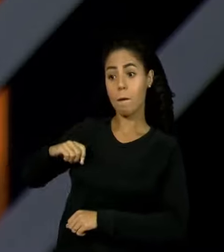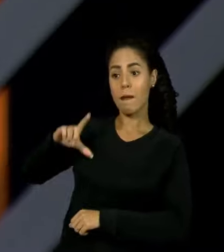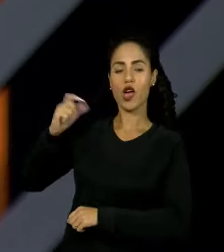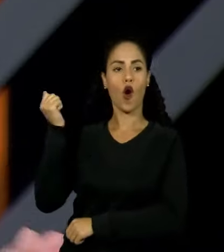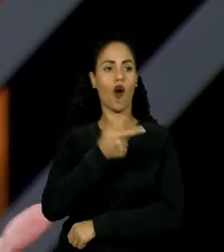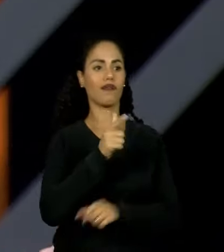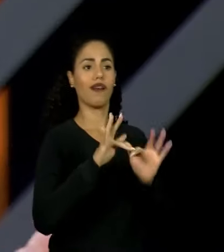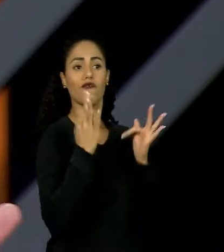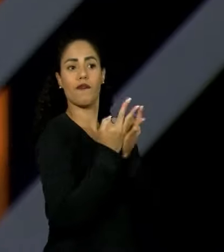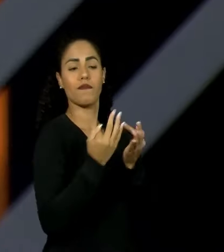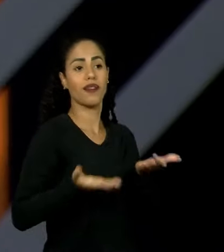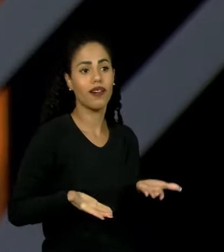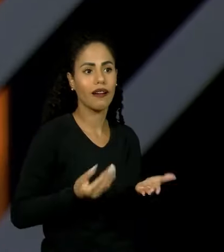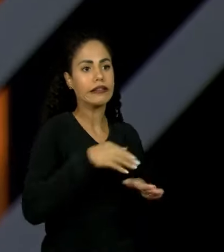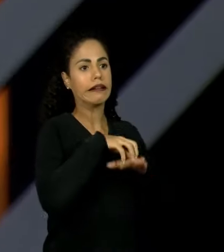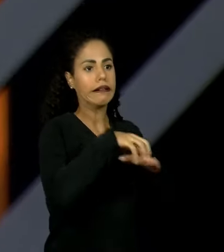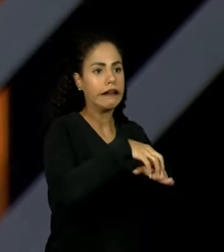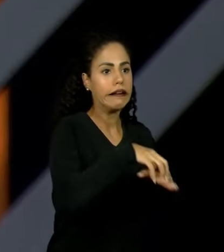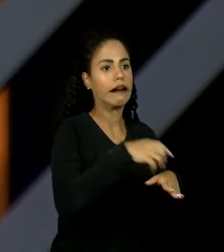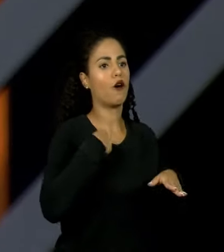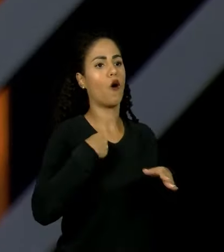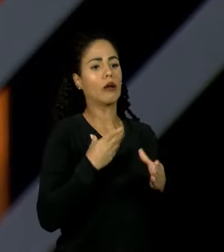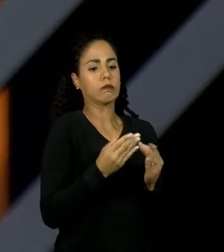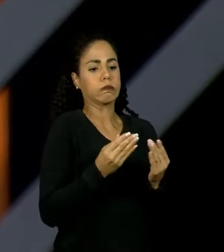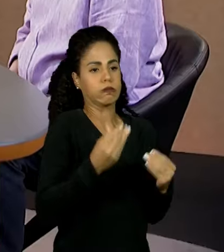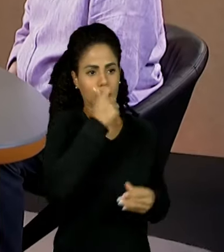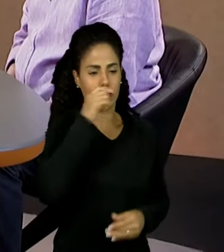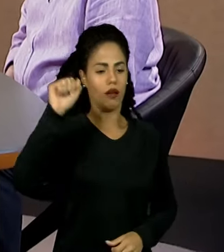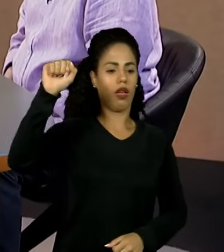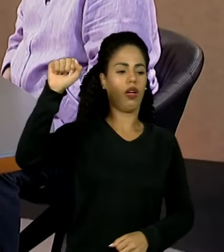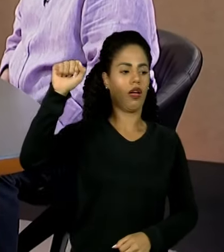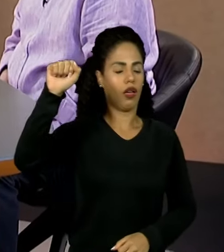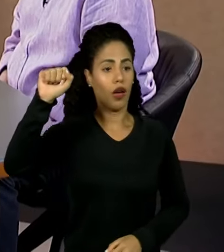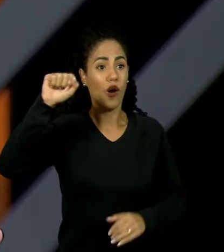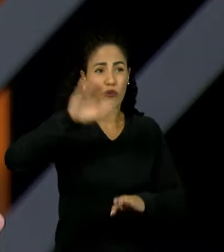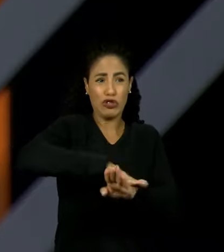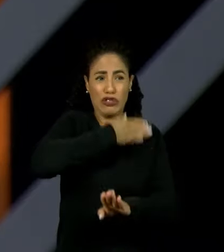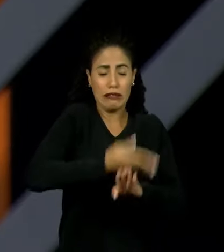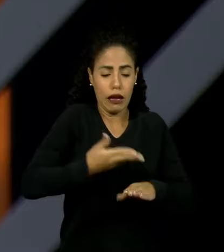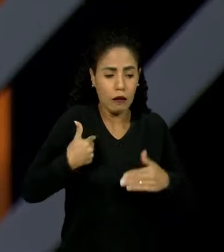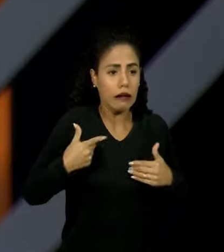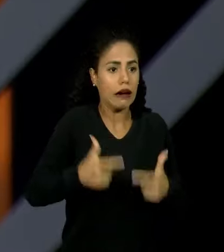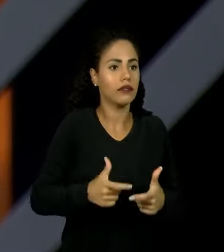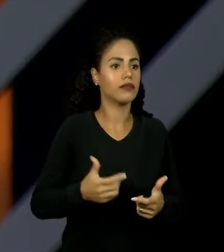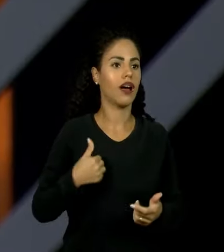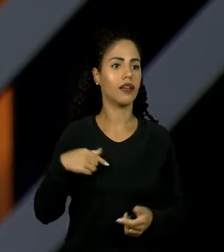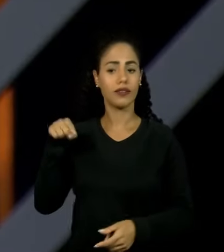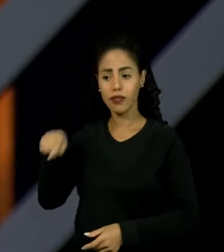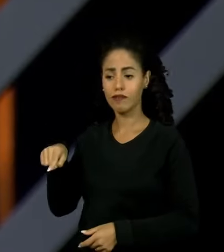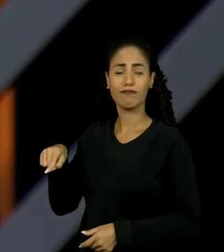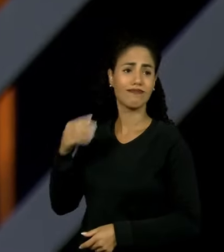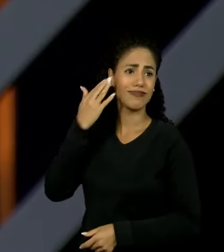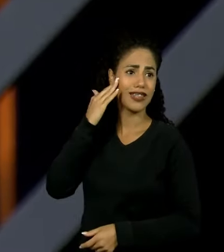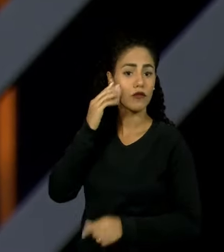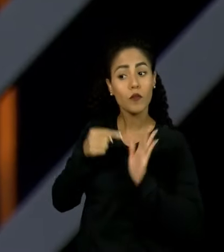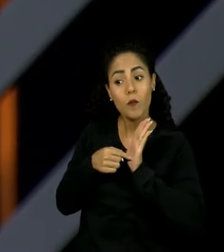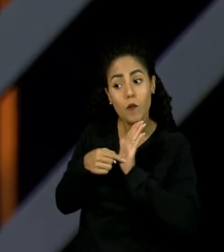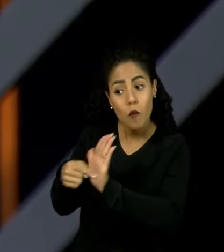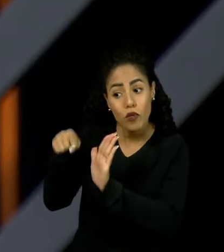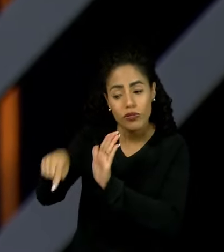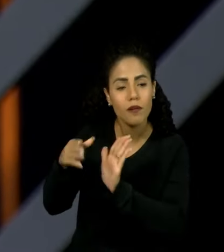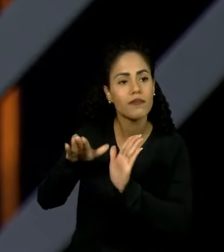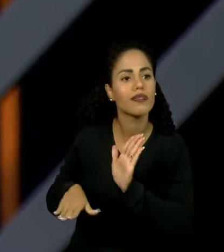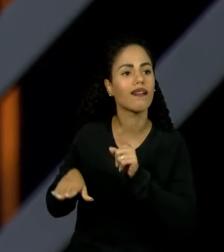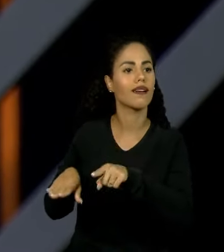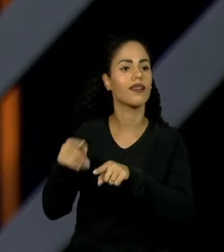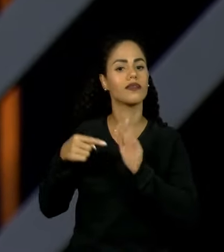ganham aquilo que ele ganha em um final de semana. Então, é extremamente sedutor. E a ideia é, e aqui entra muito bem o Dexa, é mostrar pra esse adolescente